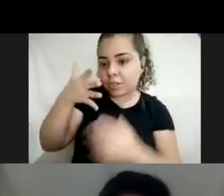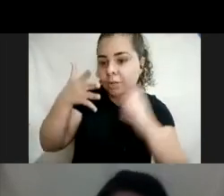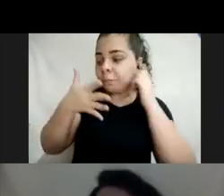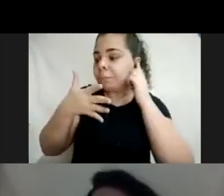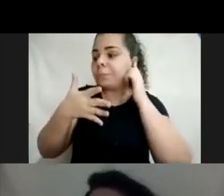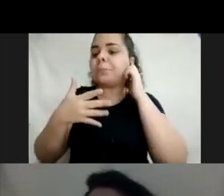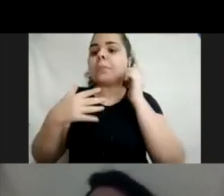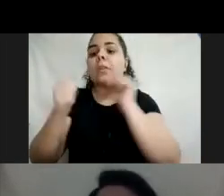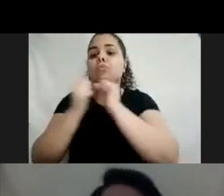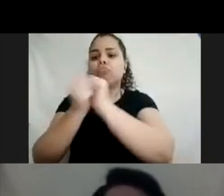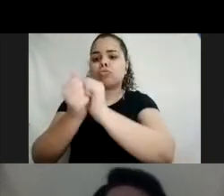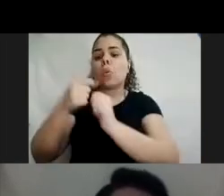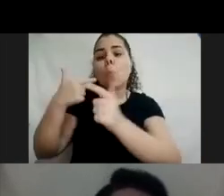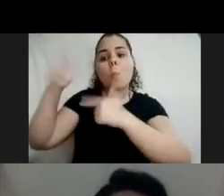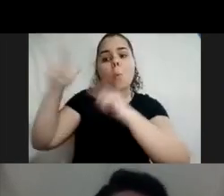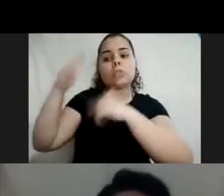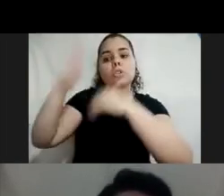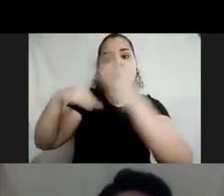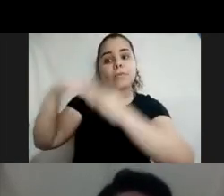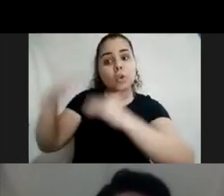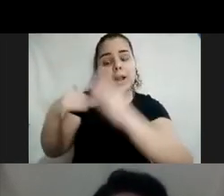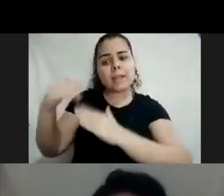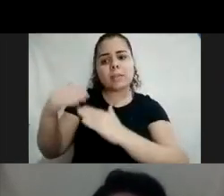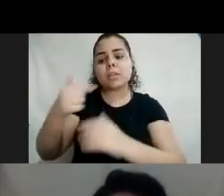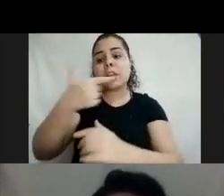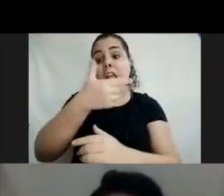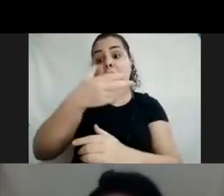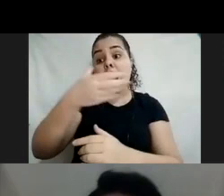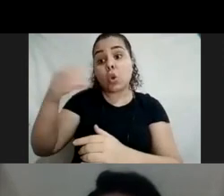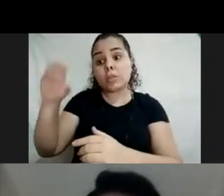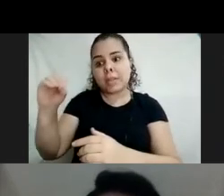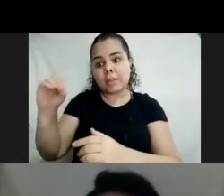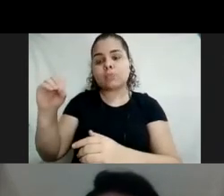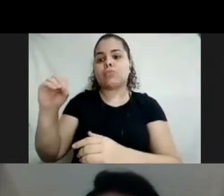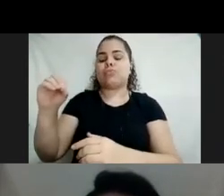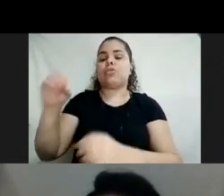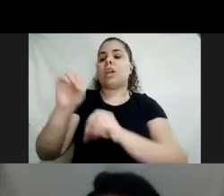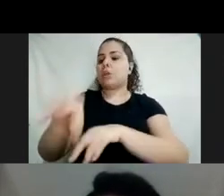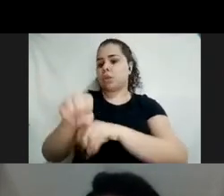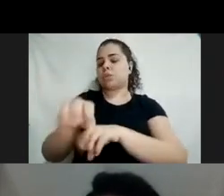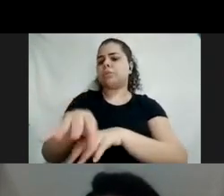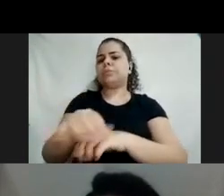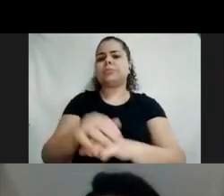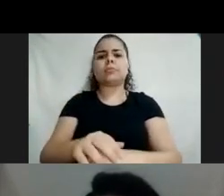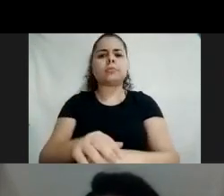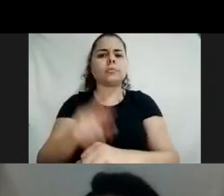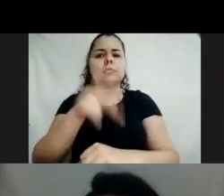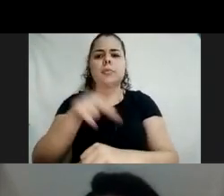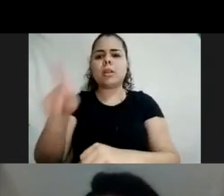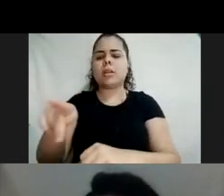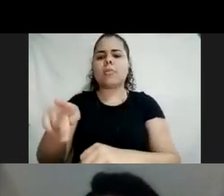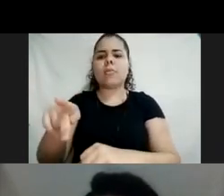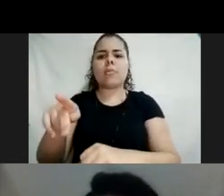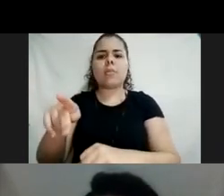junto com outros profissionais e eram 200 educadores. E as professoras começaram a levantar